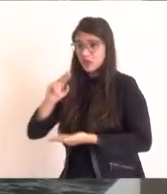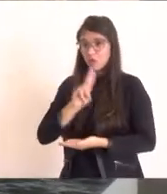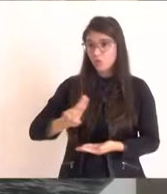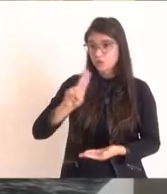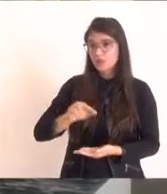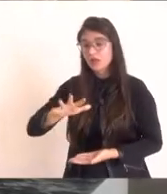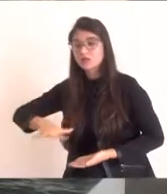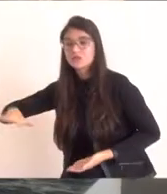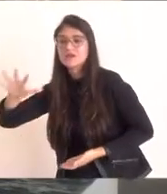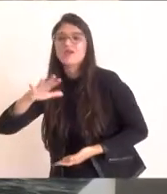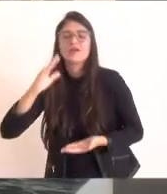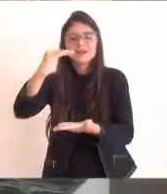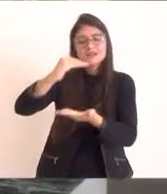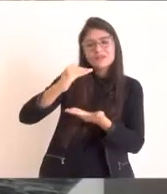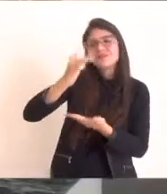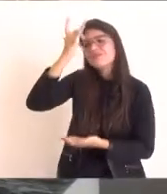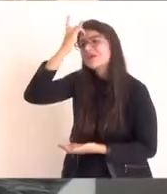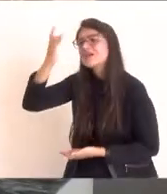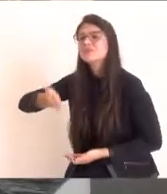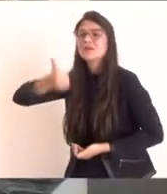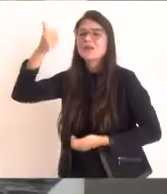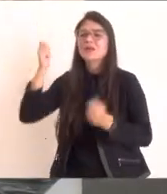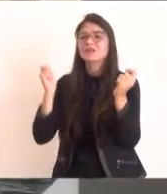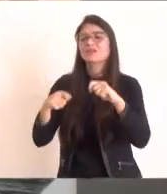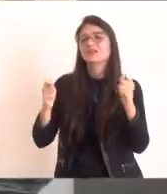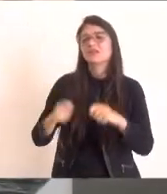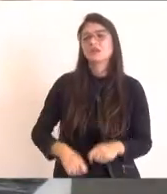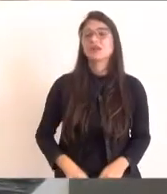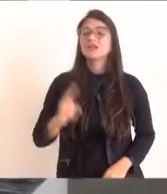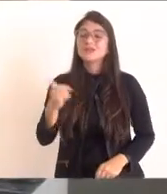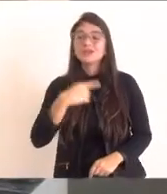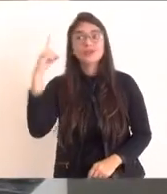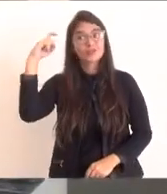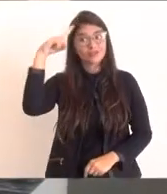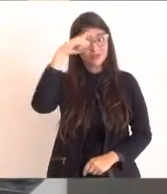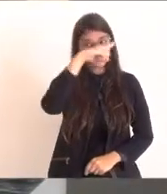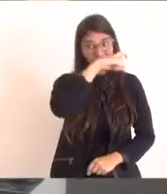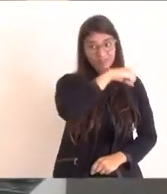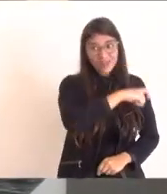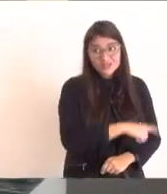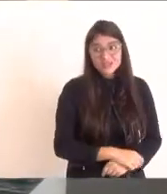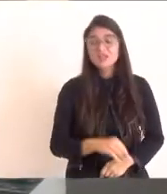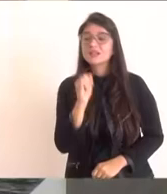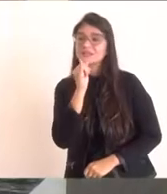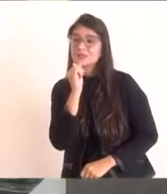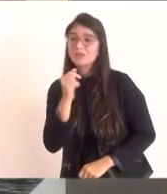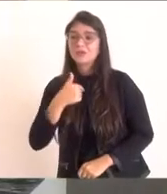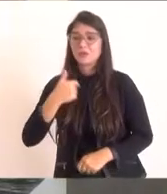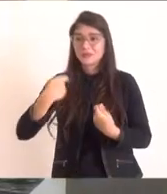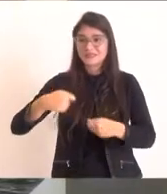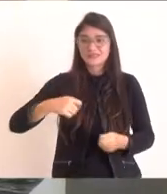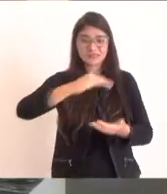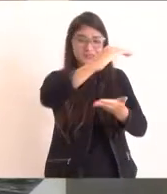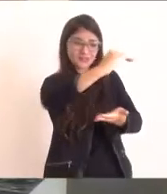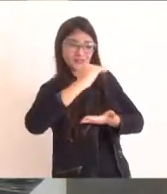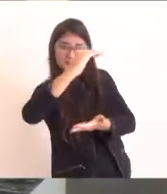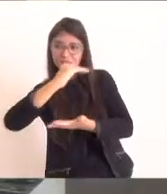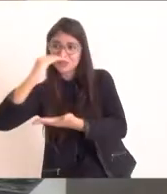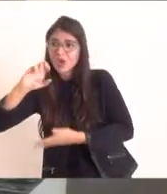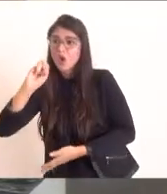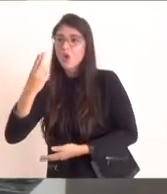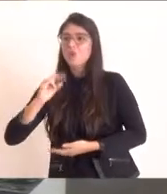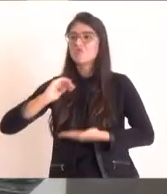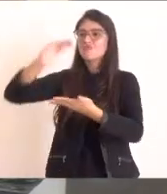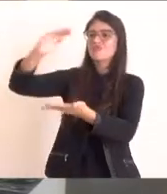dificuldade grande quando a gente precisa ou receber ou transportar daqui para fora, a gente